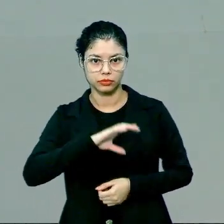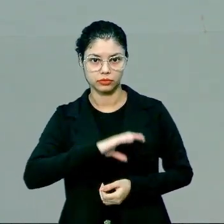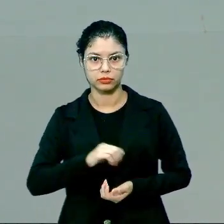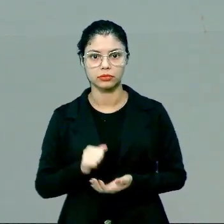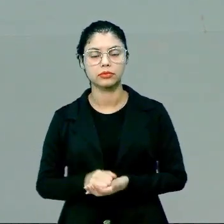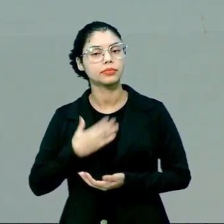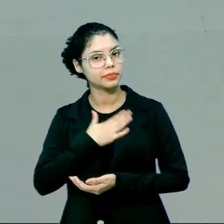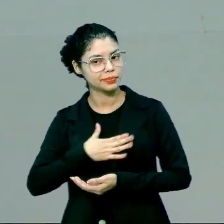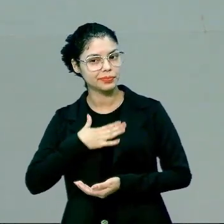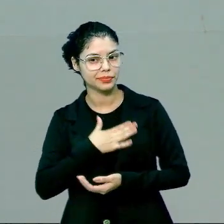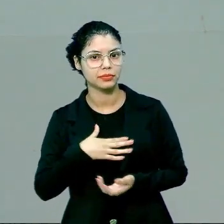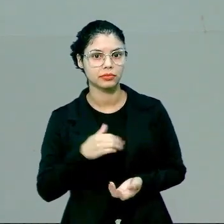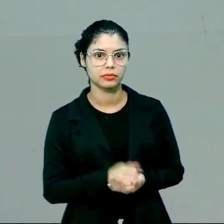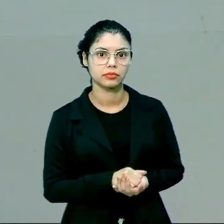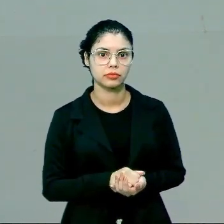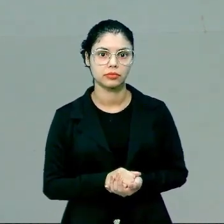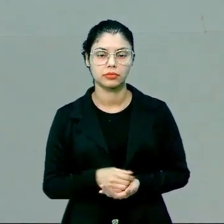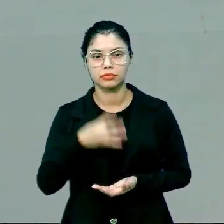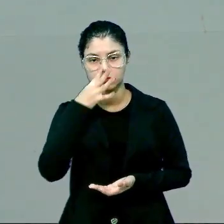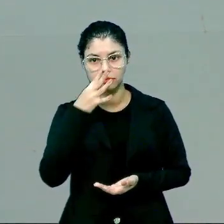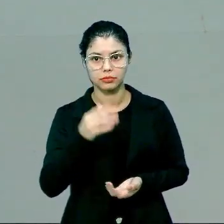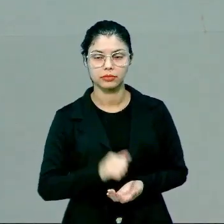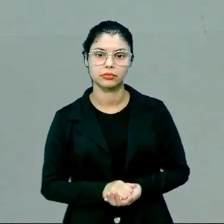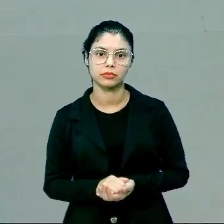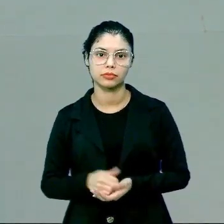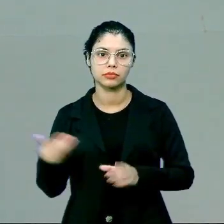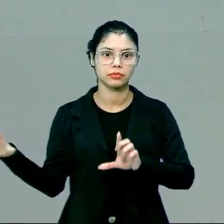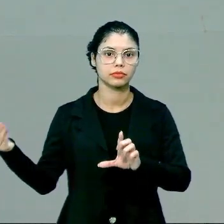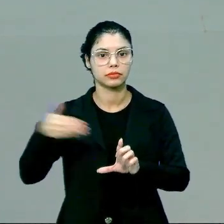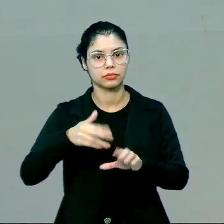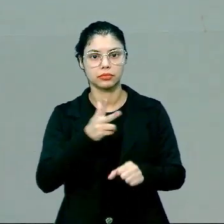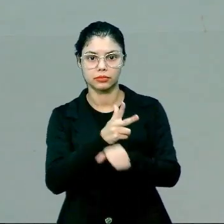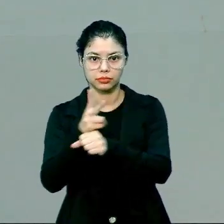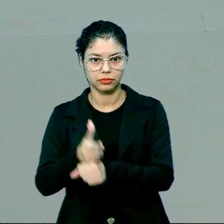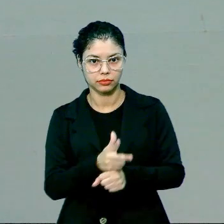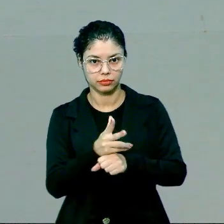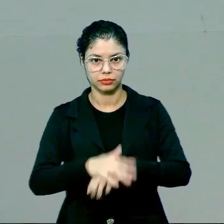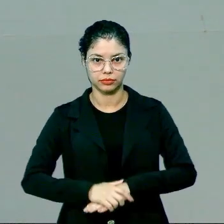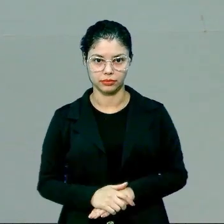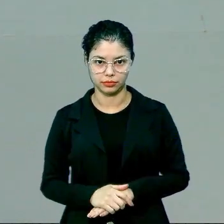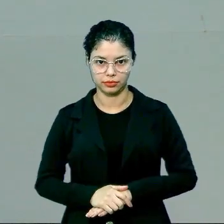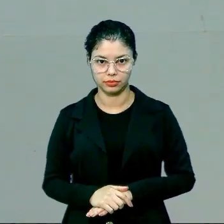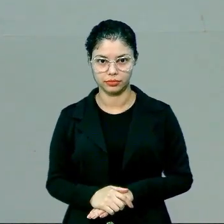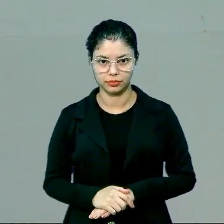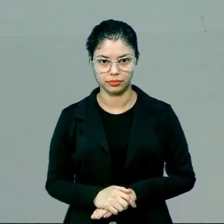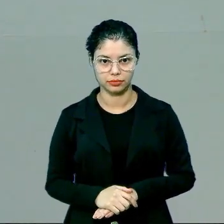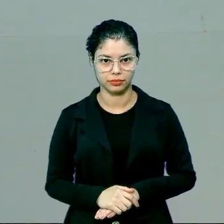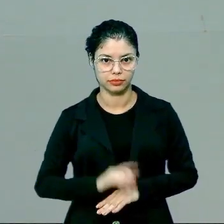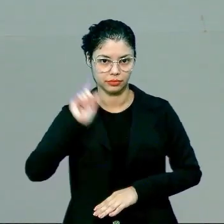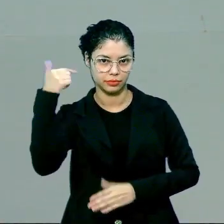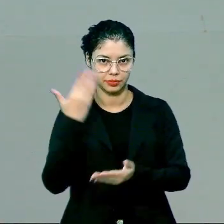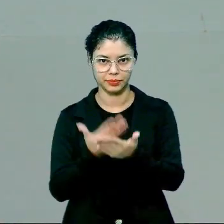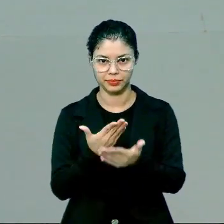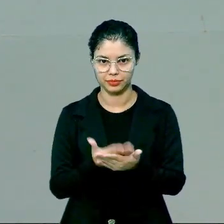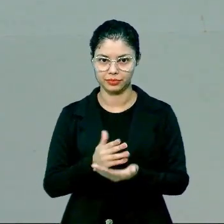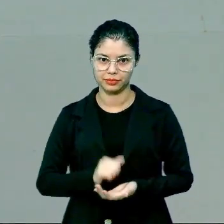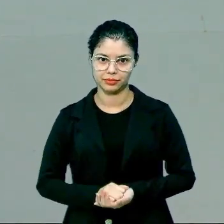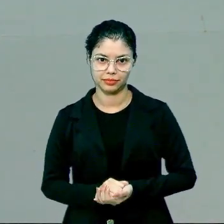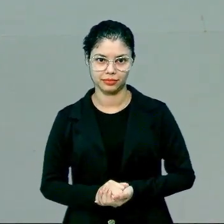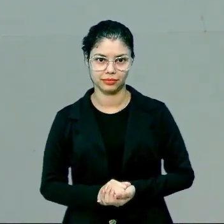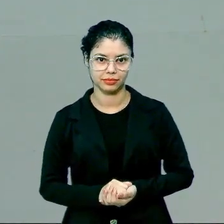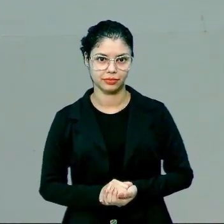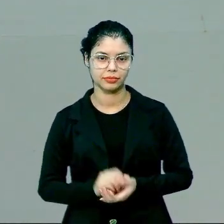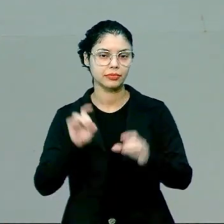espero que vocês tenham gostado, e assistam aos nossos vídeos nas nossas plataformas. Até a próxima aula,